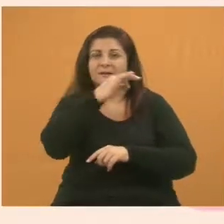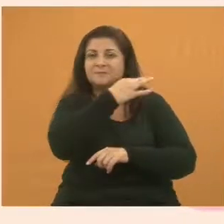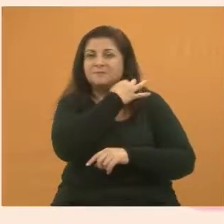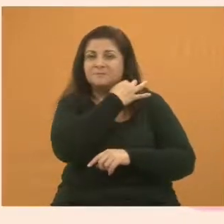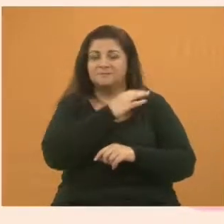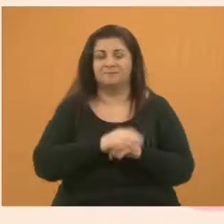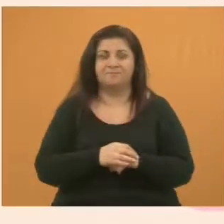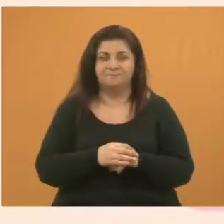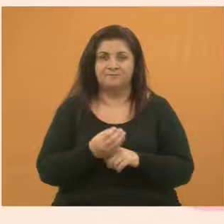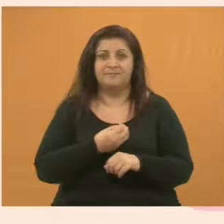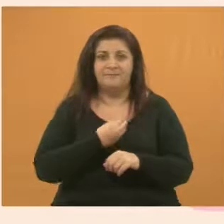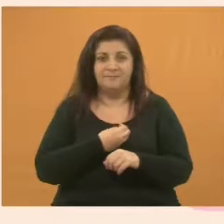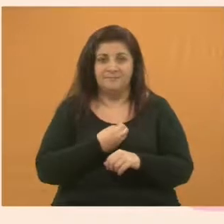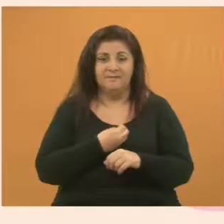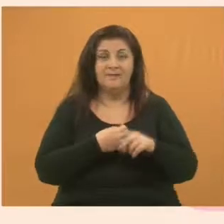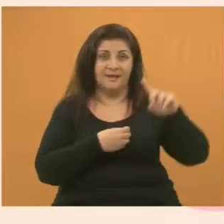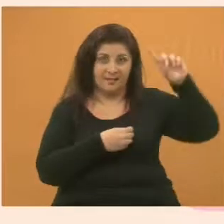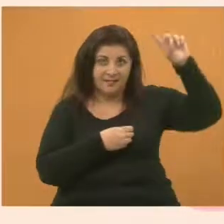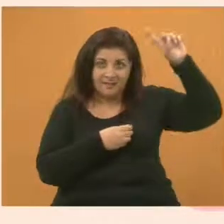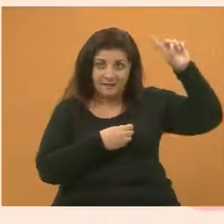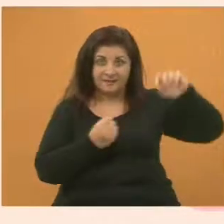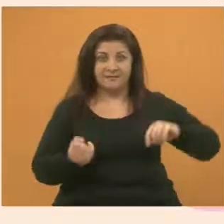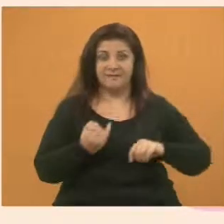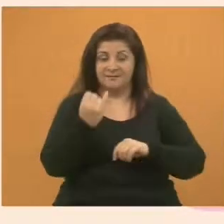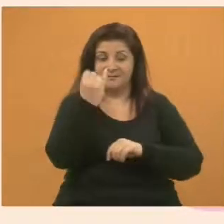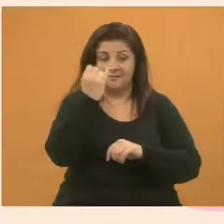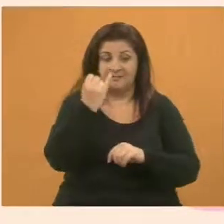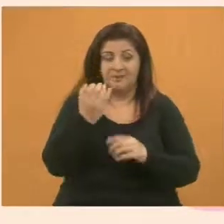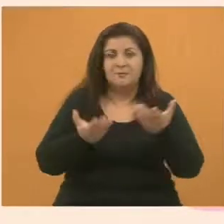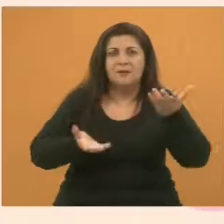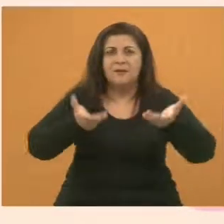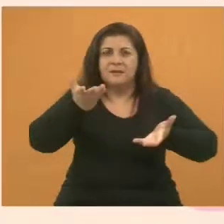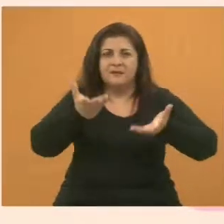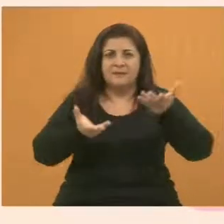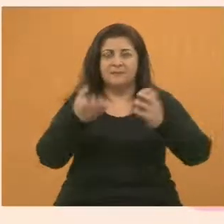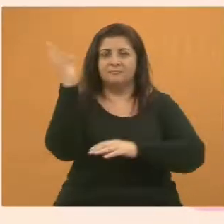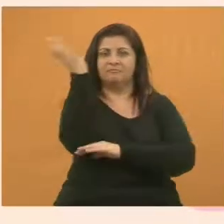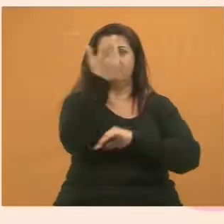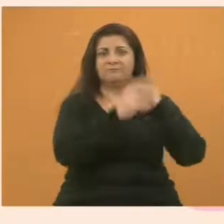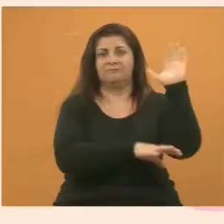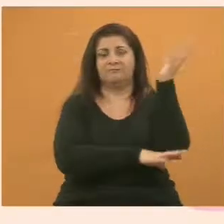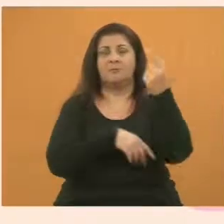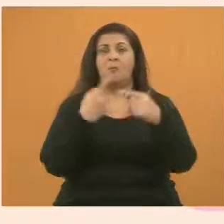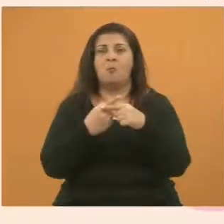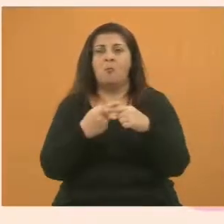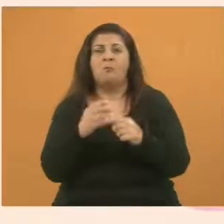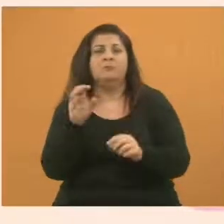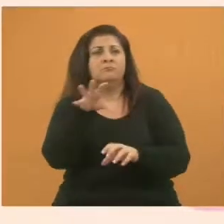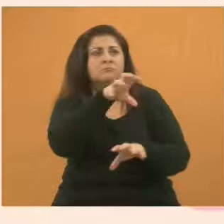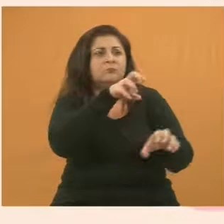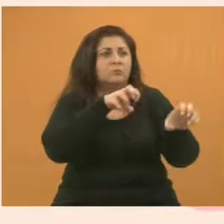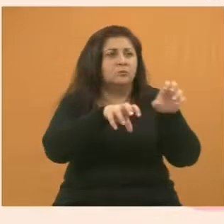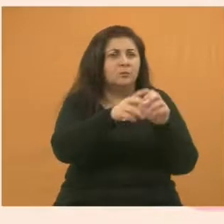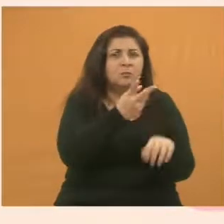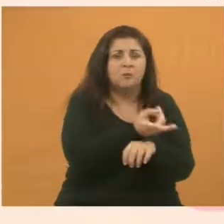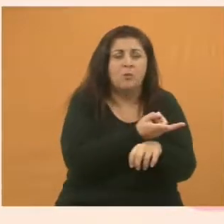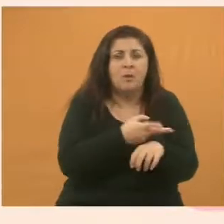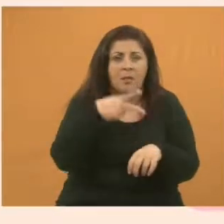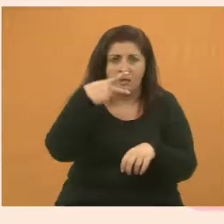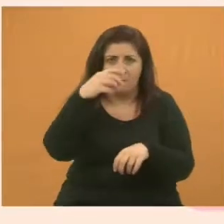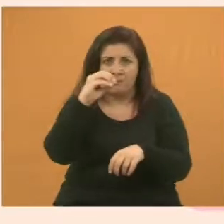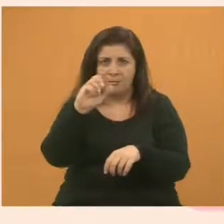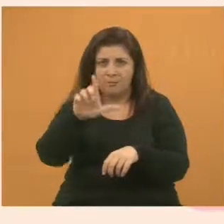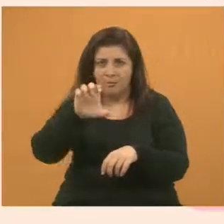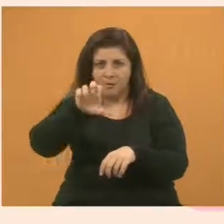A vida das abelhas é crucial para o planeta e para o equilíbrio dos ecossistemas, já que, na busca do pólen, sua refeição, estes